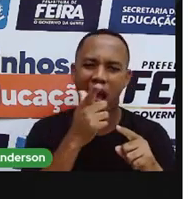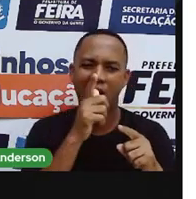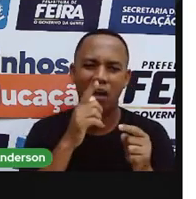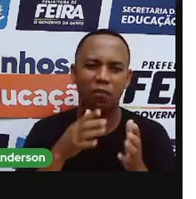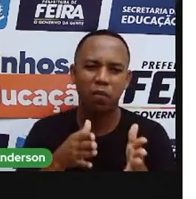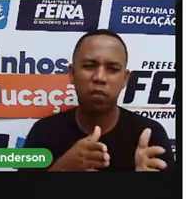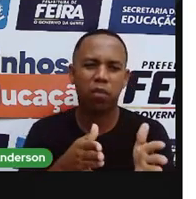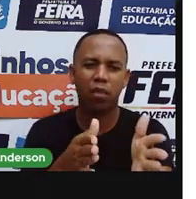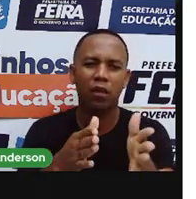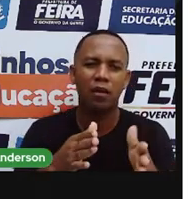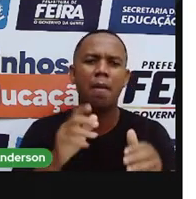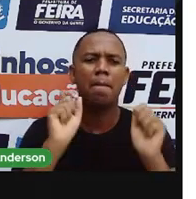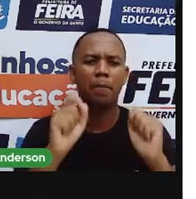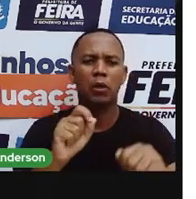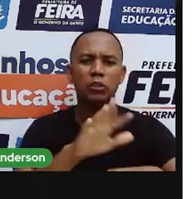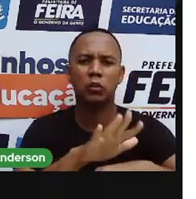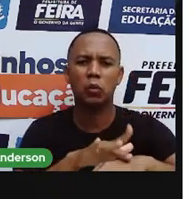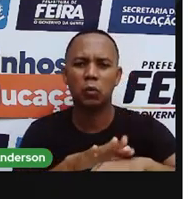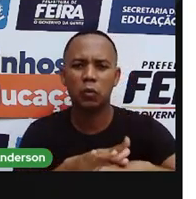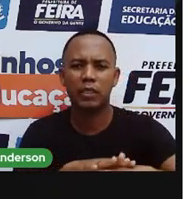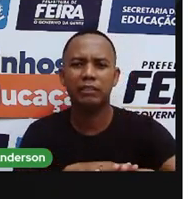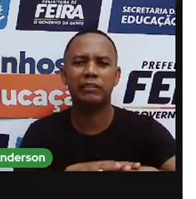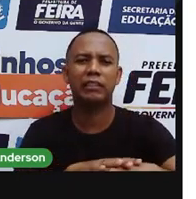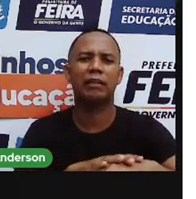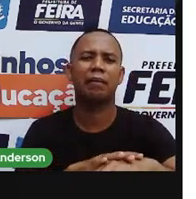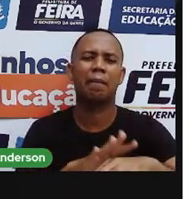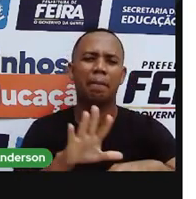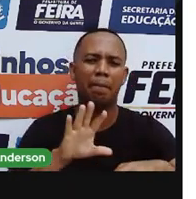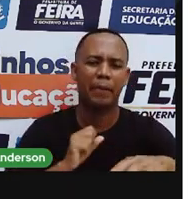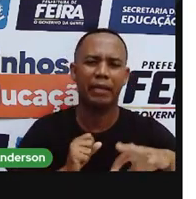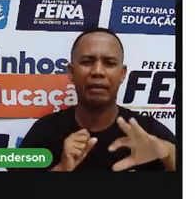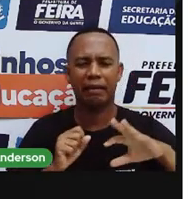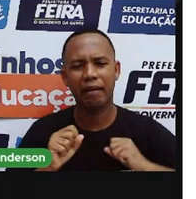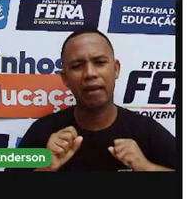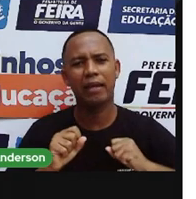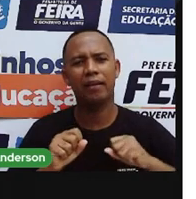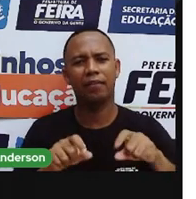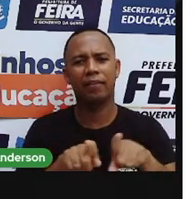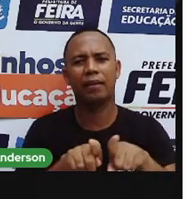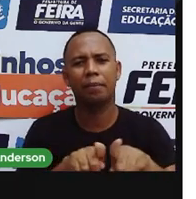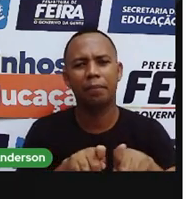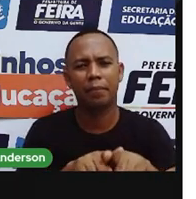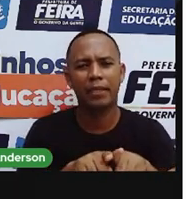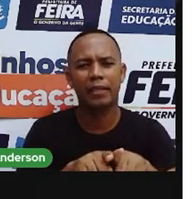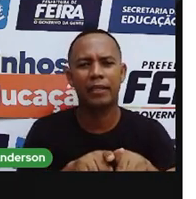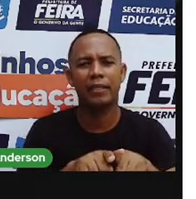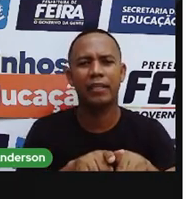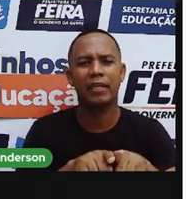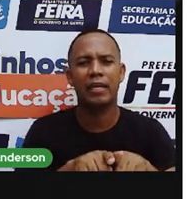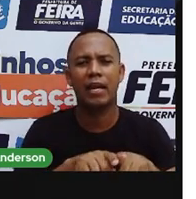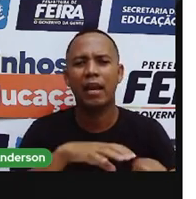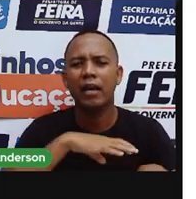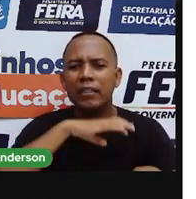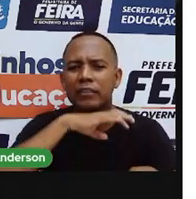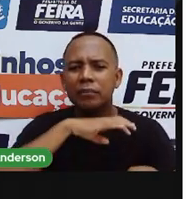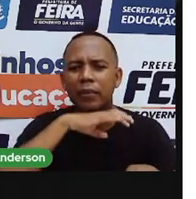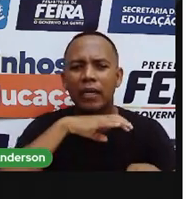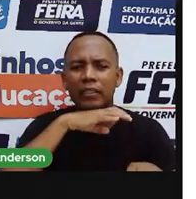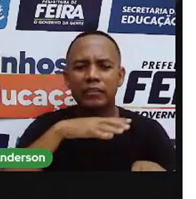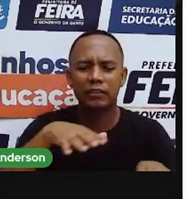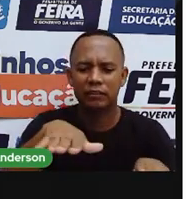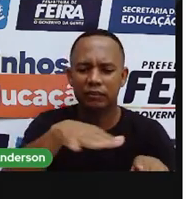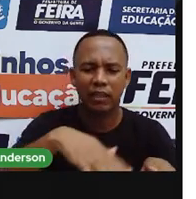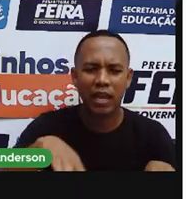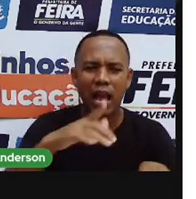Doentos, infecciosos e contagiosos. E causar também o quê? A intoxicação. E até a morte de seres vivos que vivem